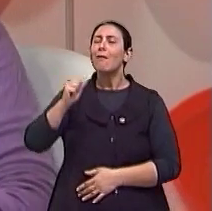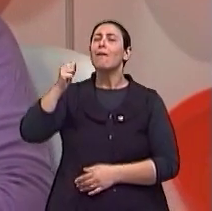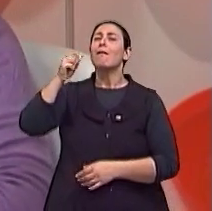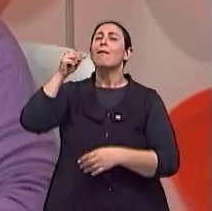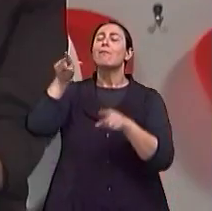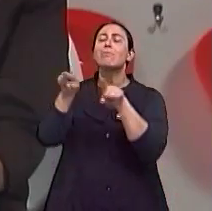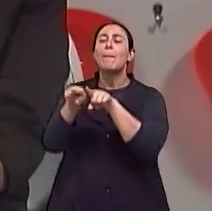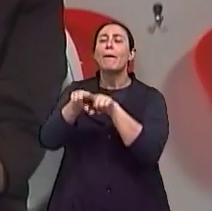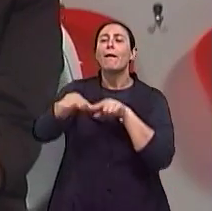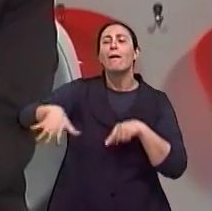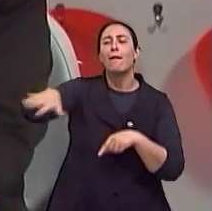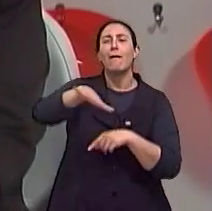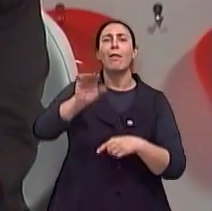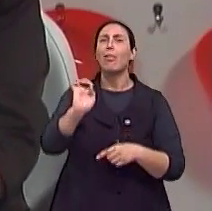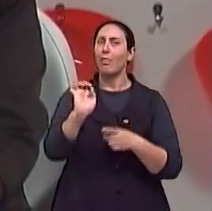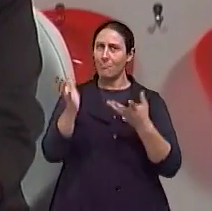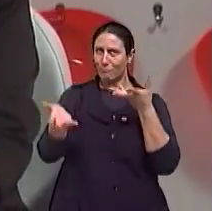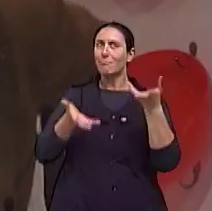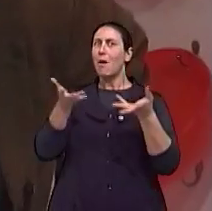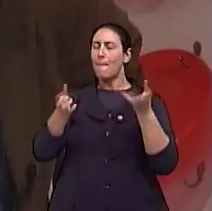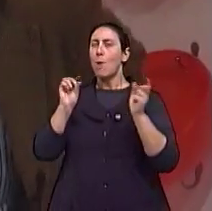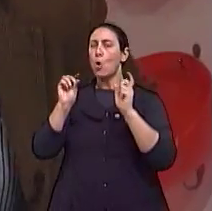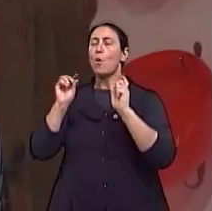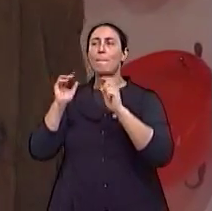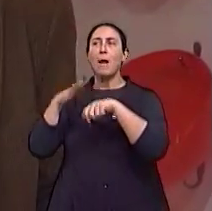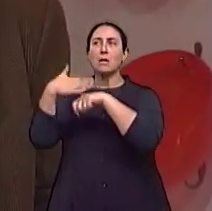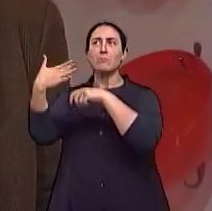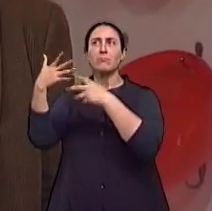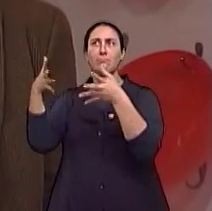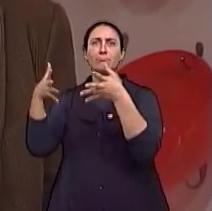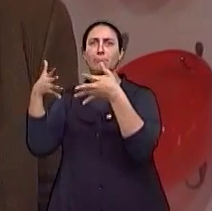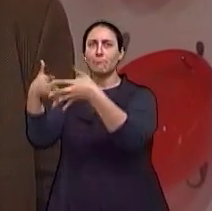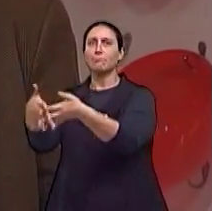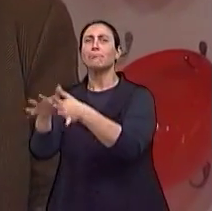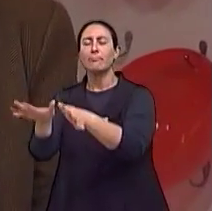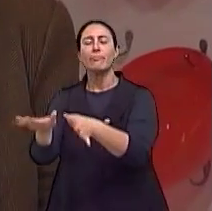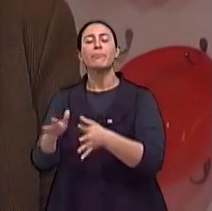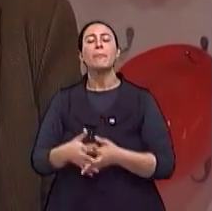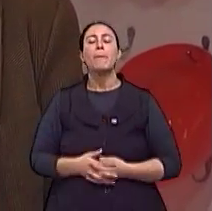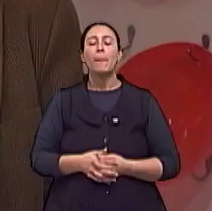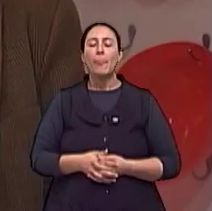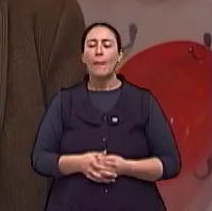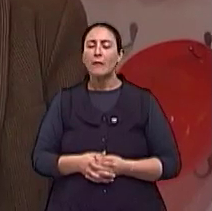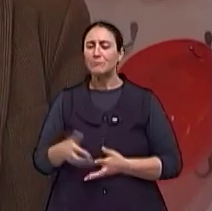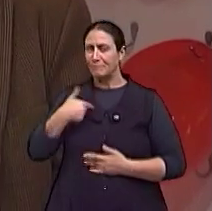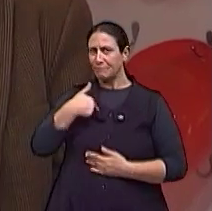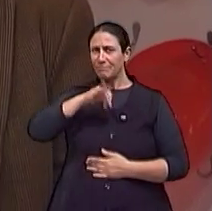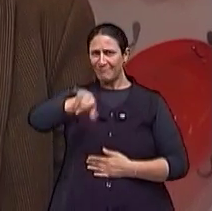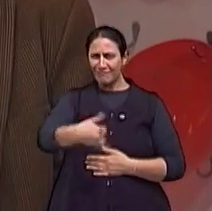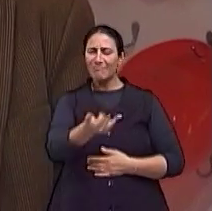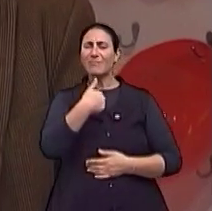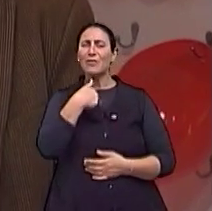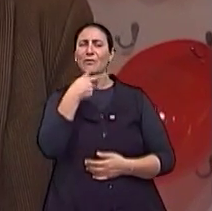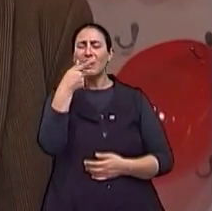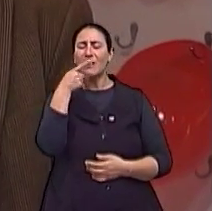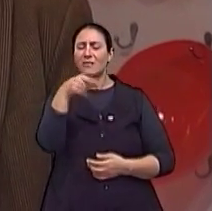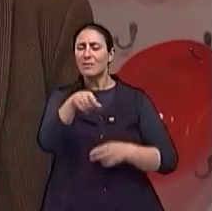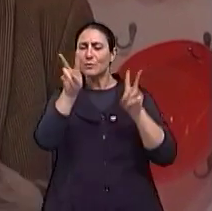chocante, né? Paulo, queria pegar esse gancho só da pergunta que tu fizeste para ela, porque eu acho que, na verdade,